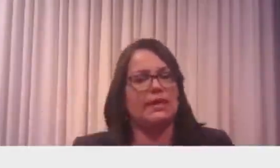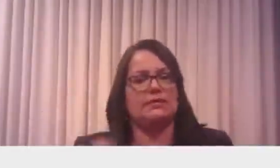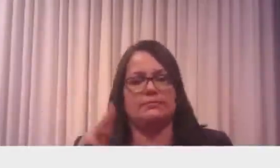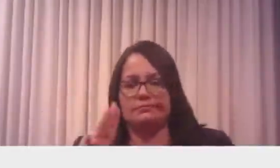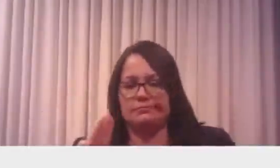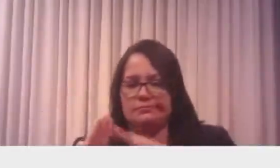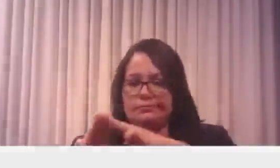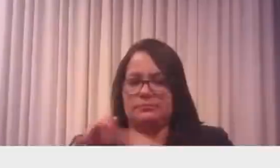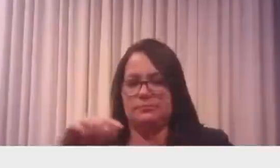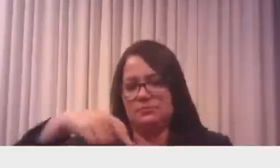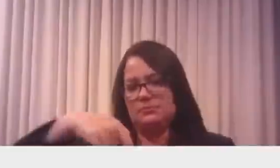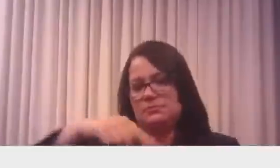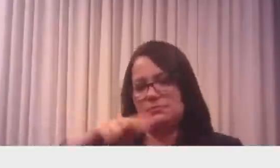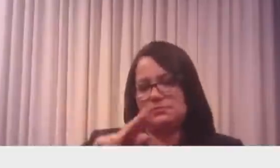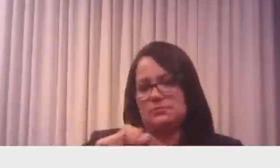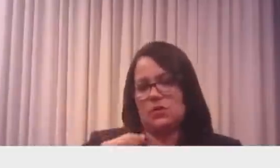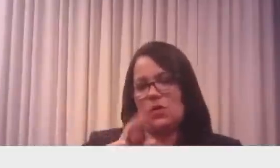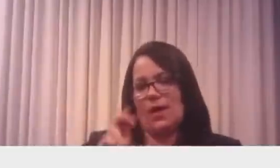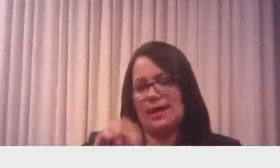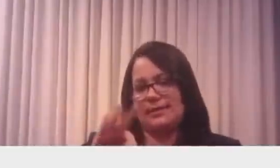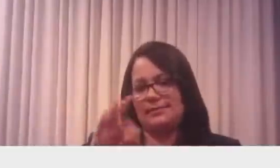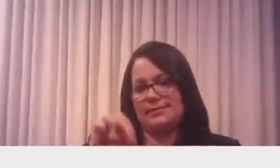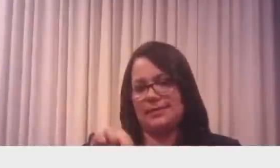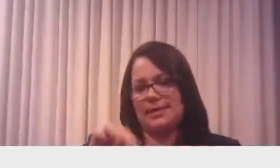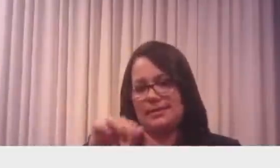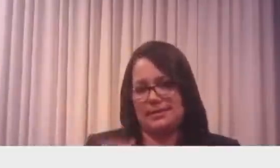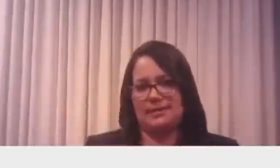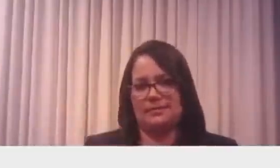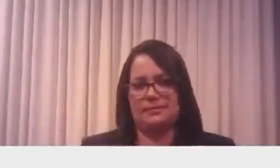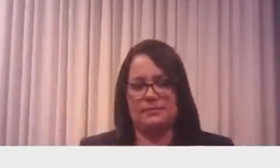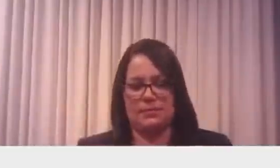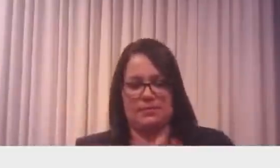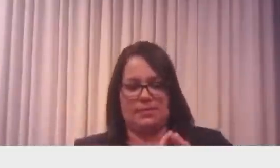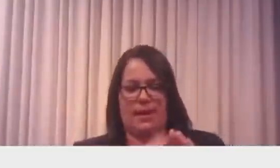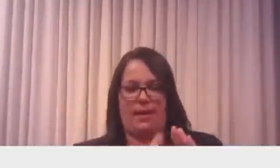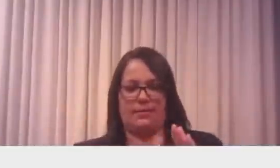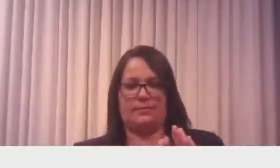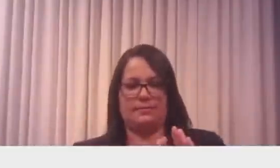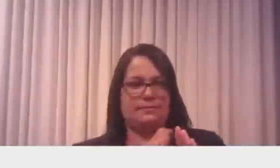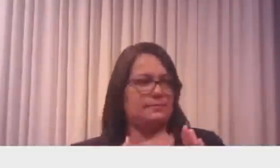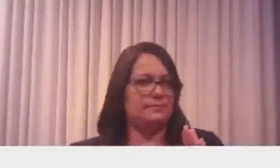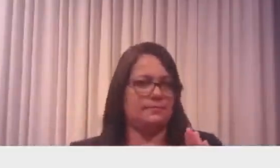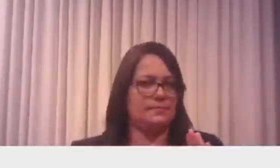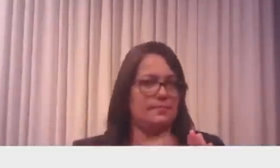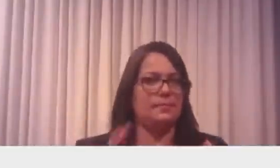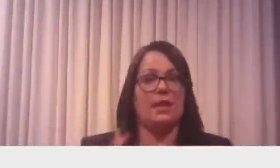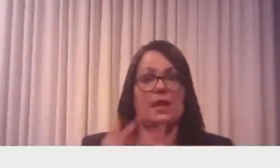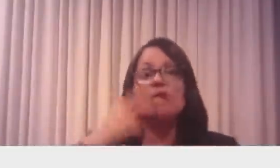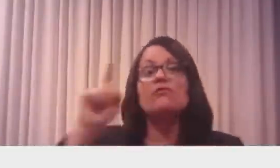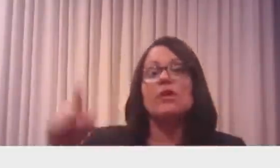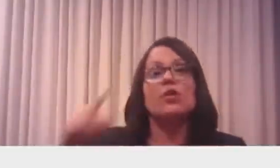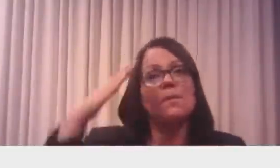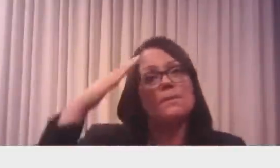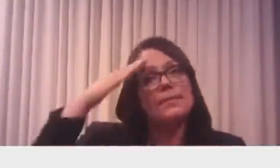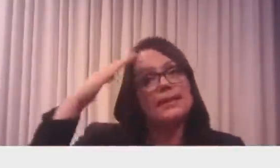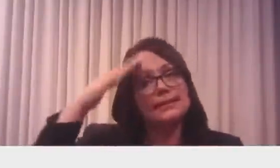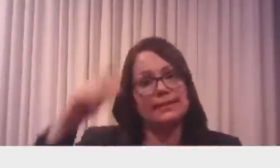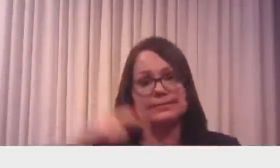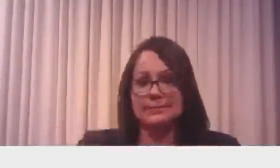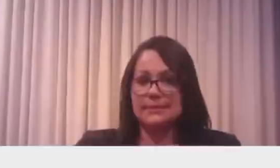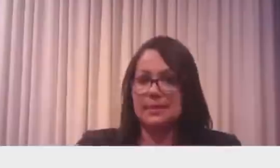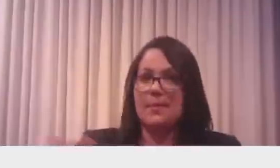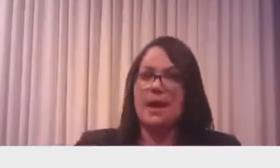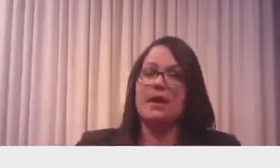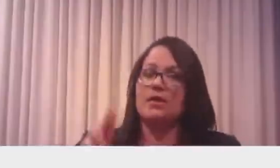Não foi votado no Senado ainda, foi na Câmara, né? Dizendo que o militar da Tiva, nas Forças